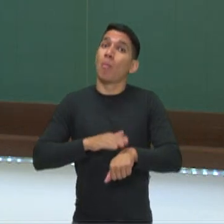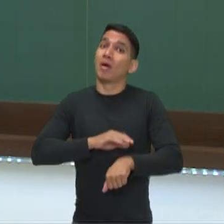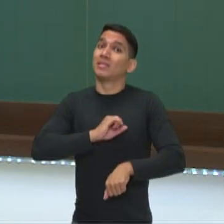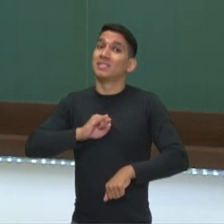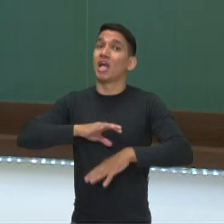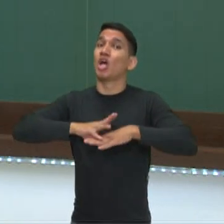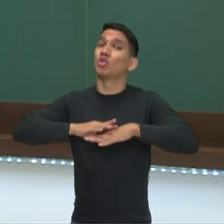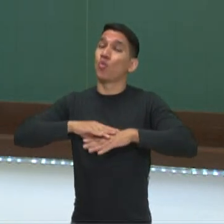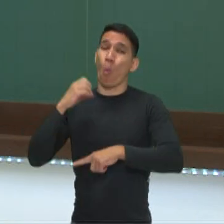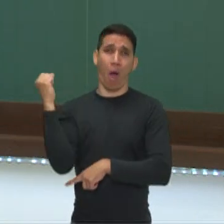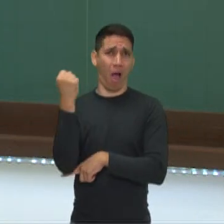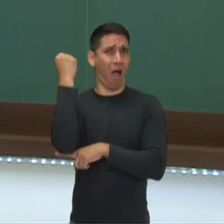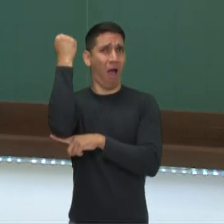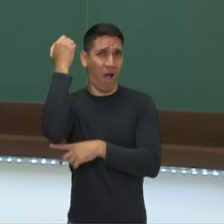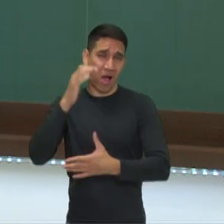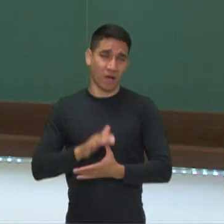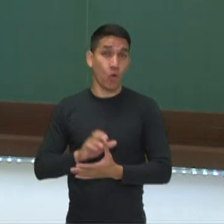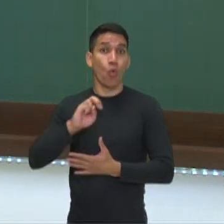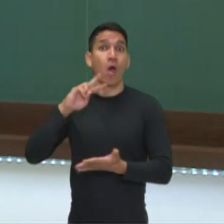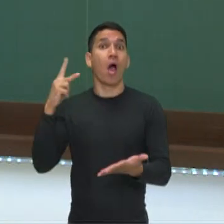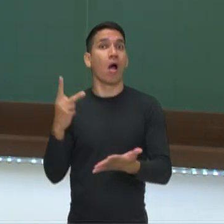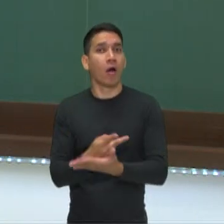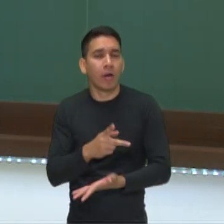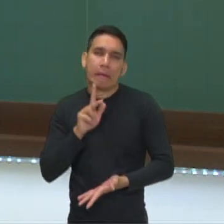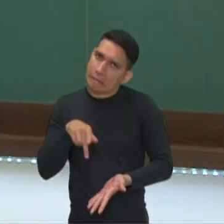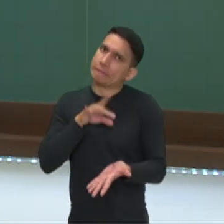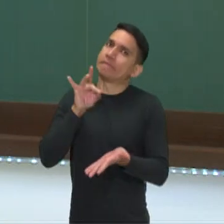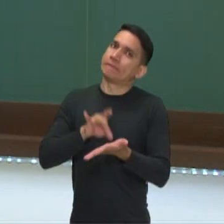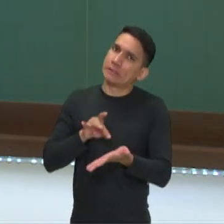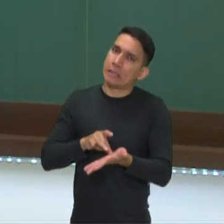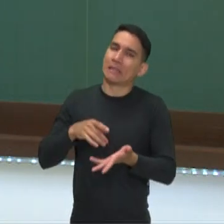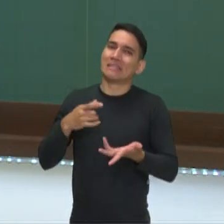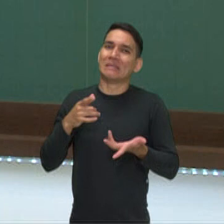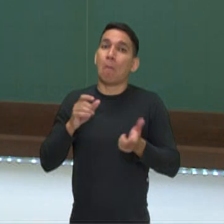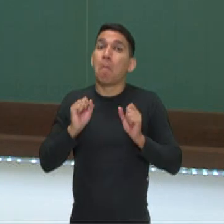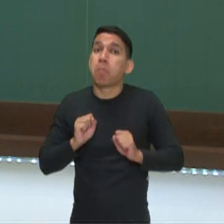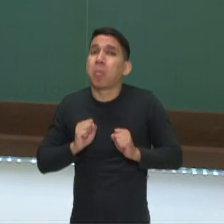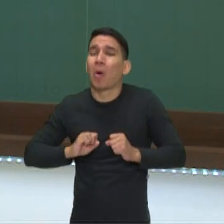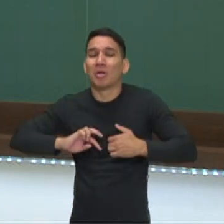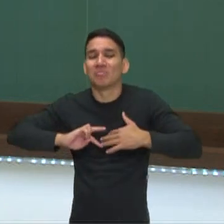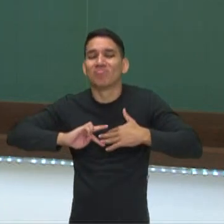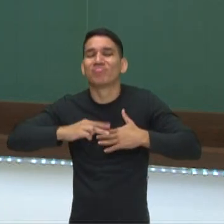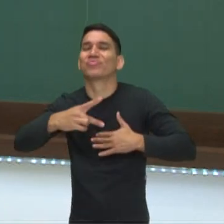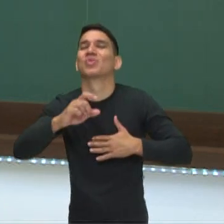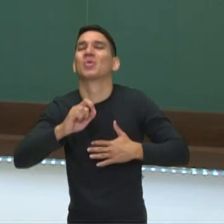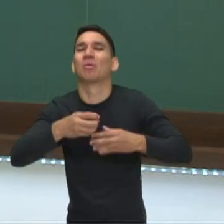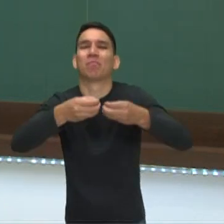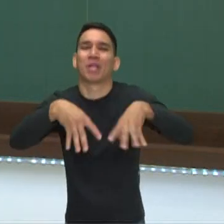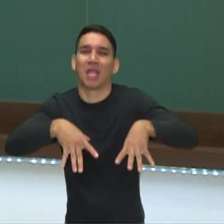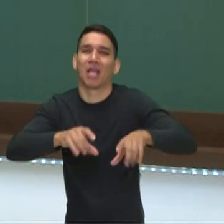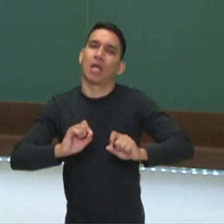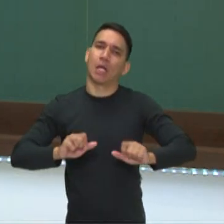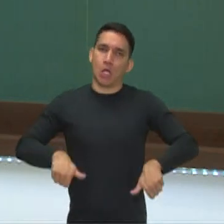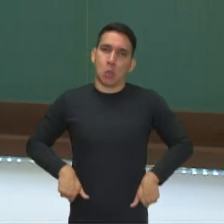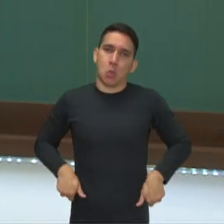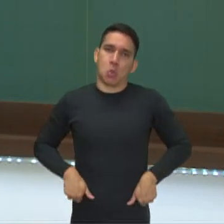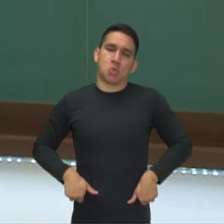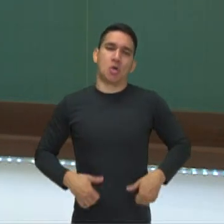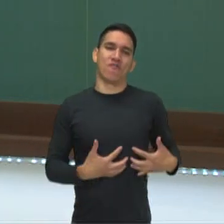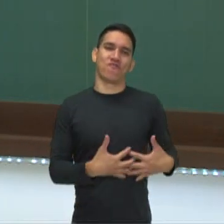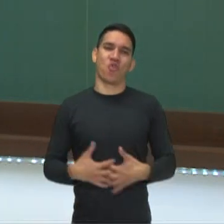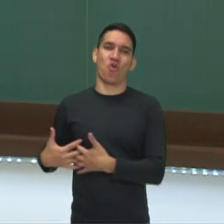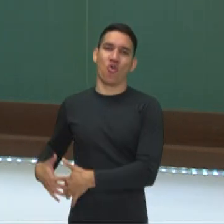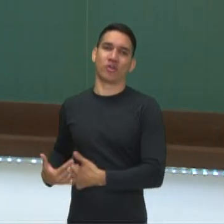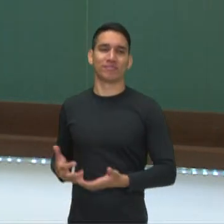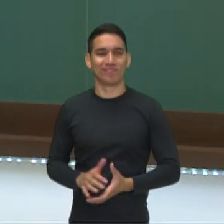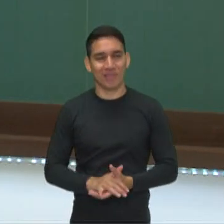doenças renais mais graves, quando há de fato um comprometimento no funcionamento dos rins. Então essa máquina vai fazer